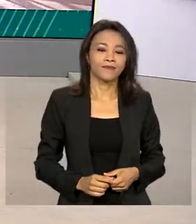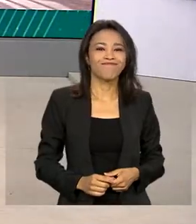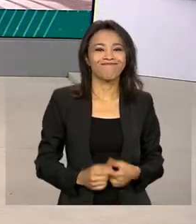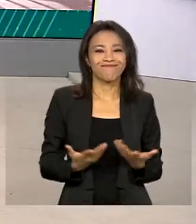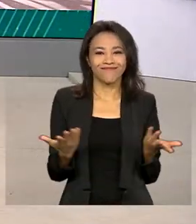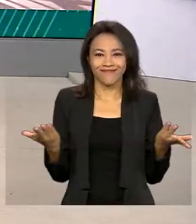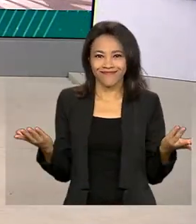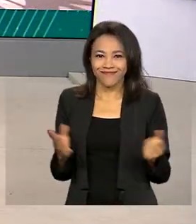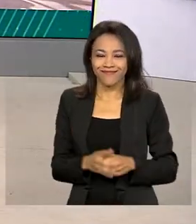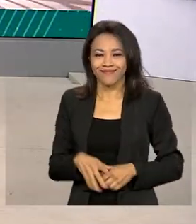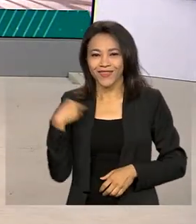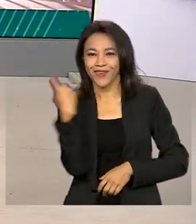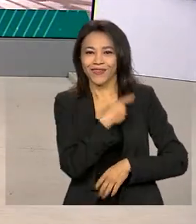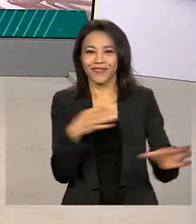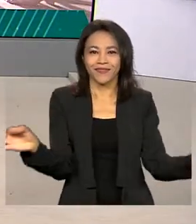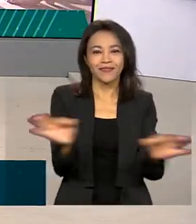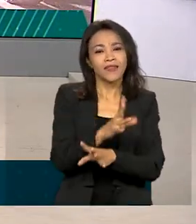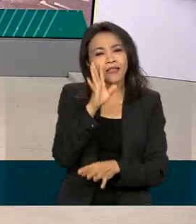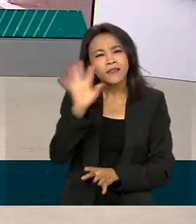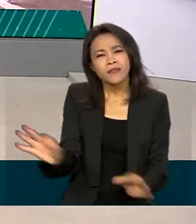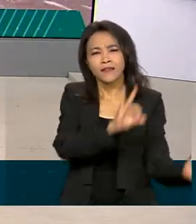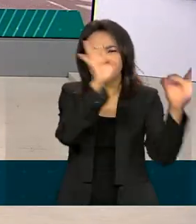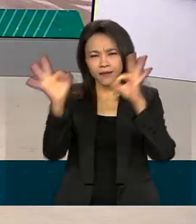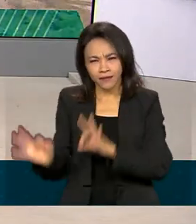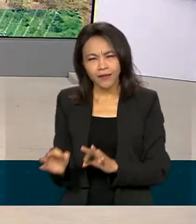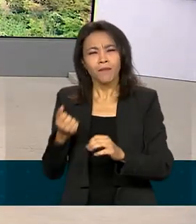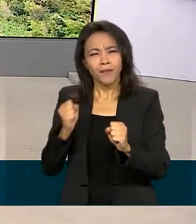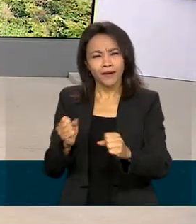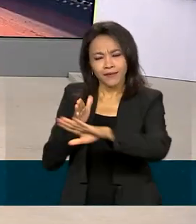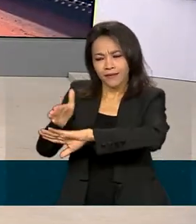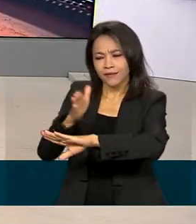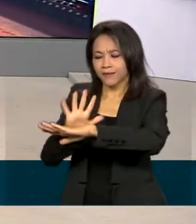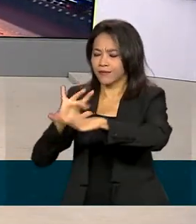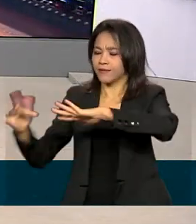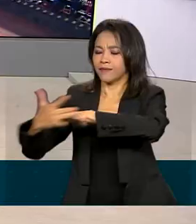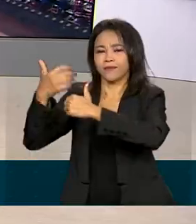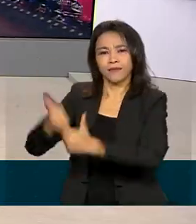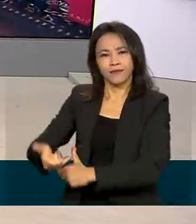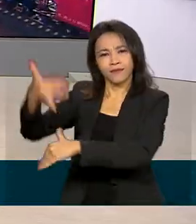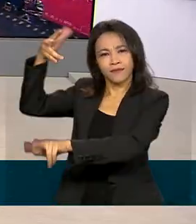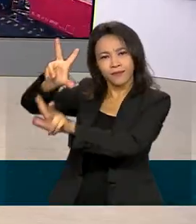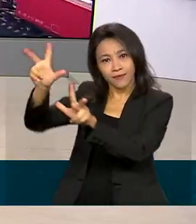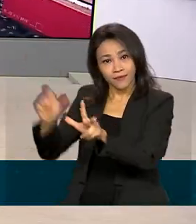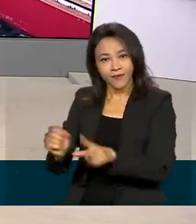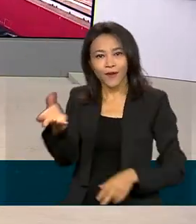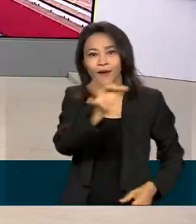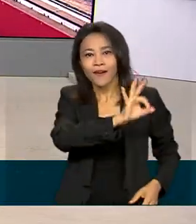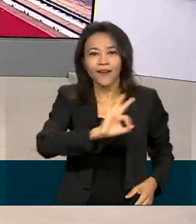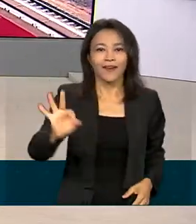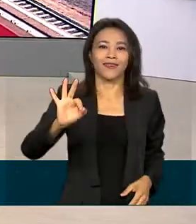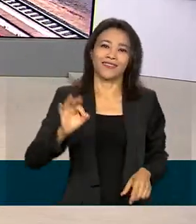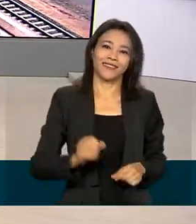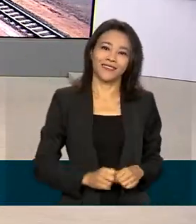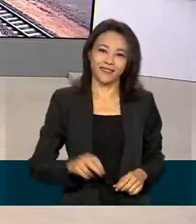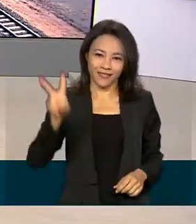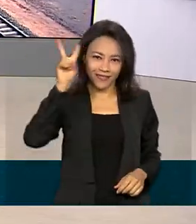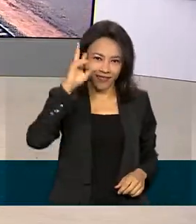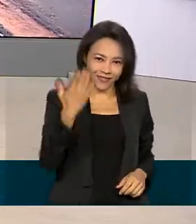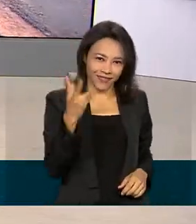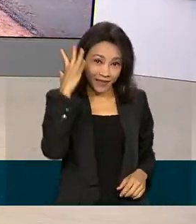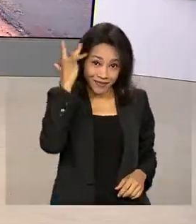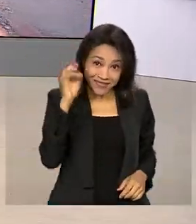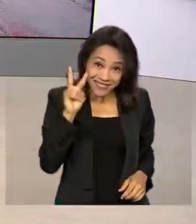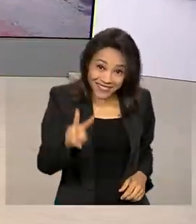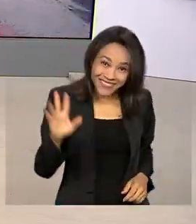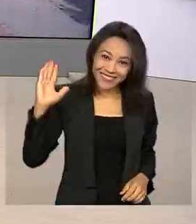É isso, a gente fica por aqui para rever as reportagens. Acesse as redes sociais da TV Brasil. Uma ótima segunda-feira para você. A gente se